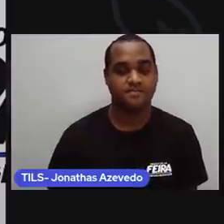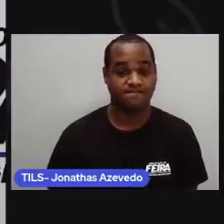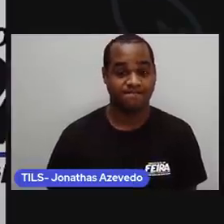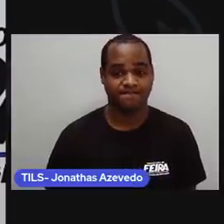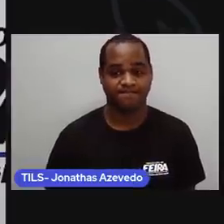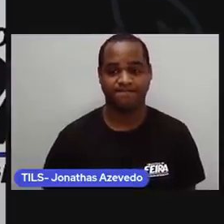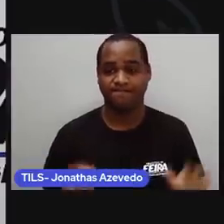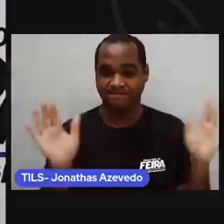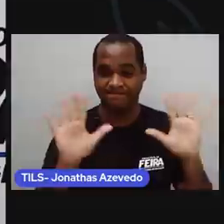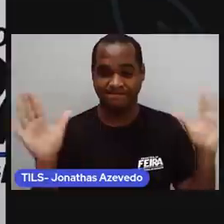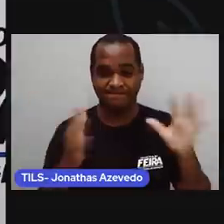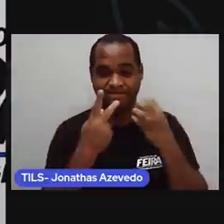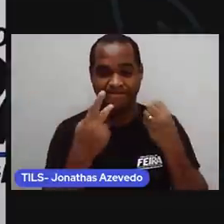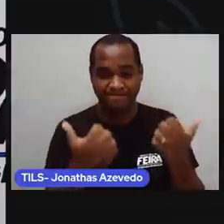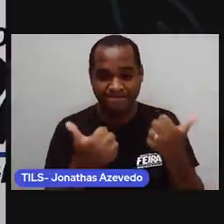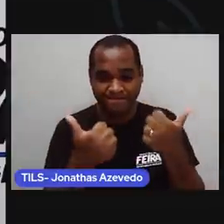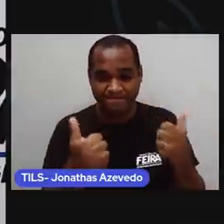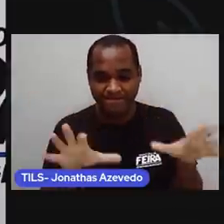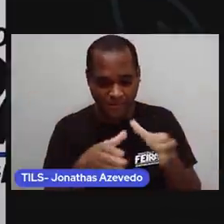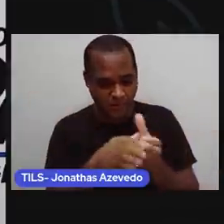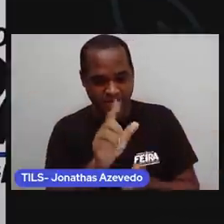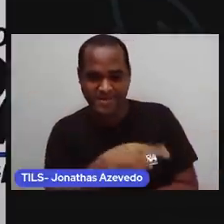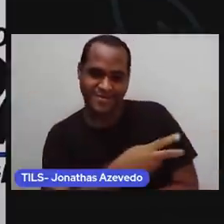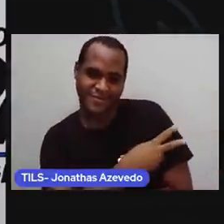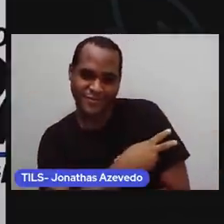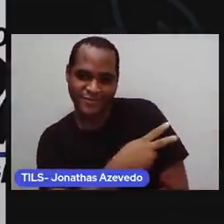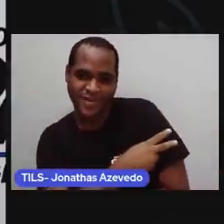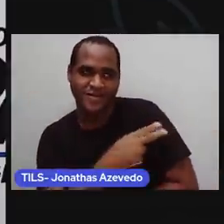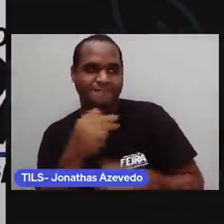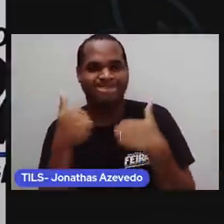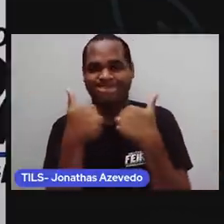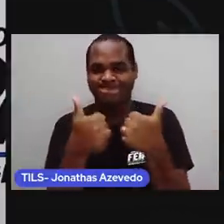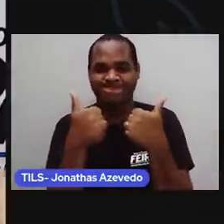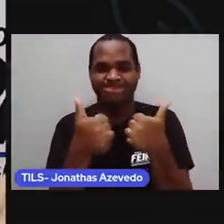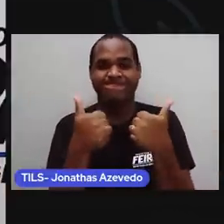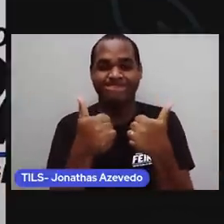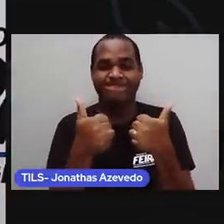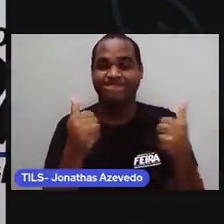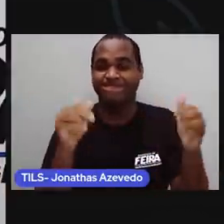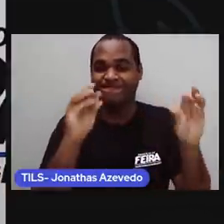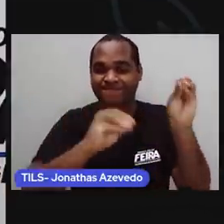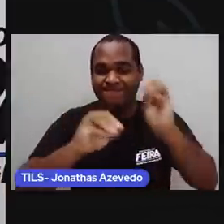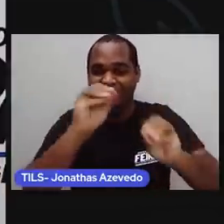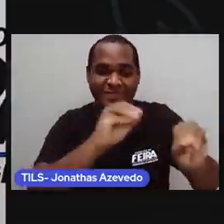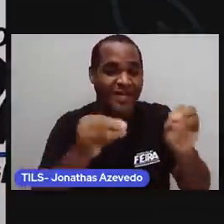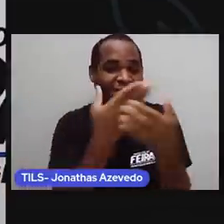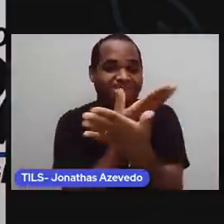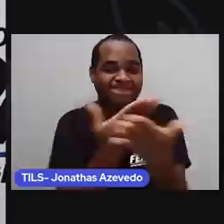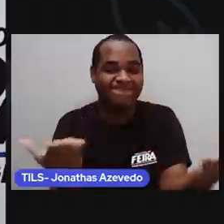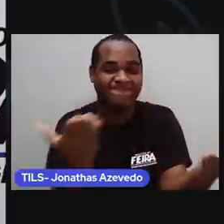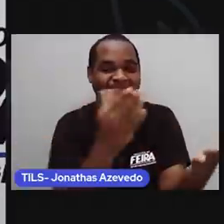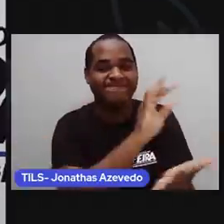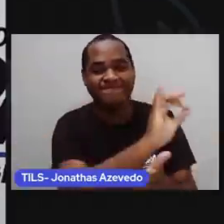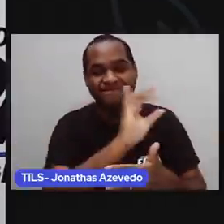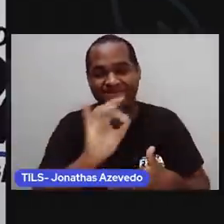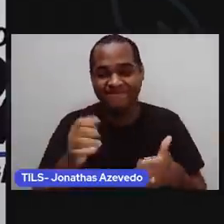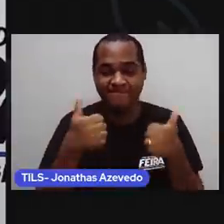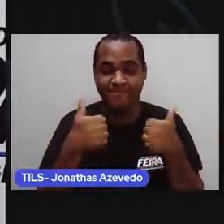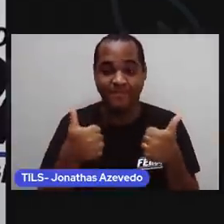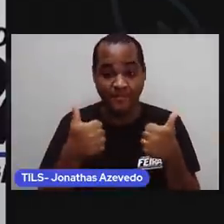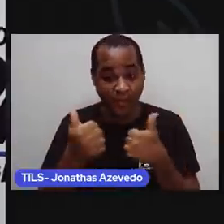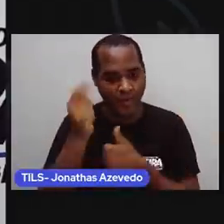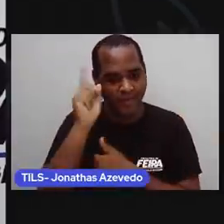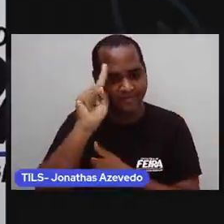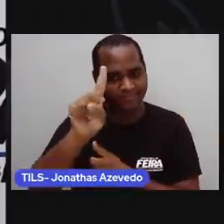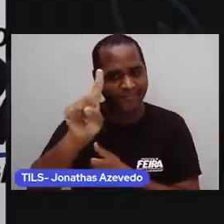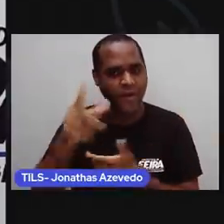Fala, galerinha do segundo ano! Ó, beijo pra vocês! Mais um dia de